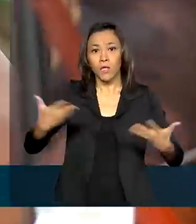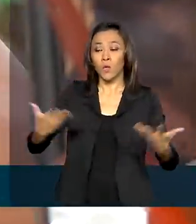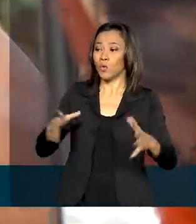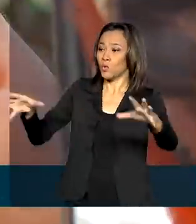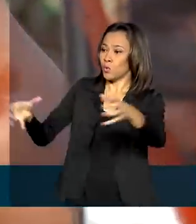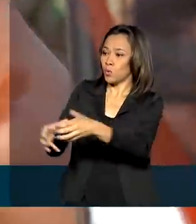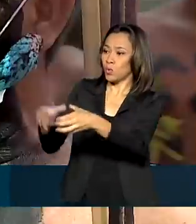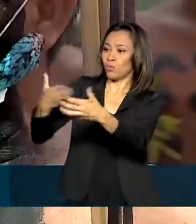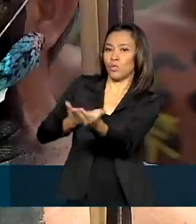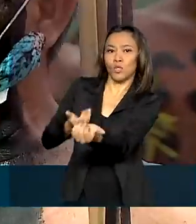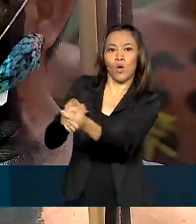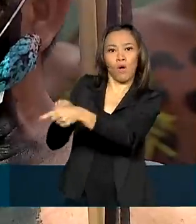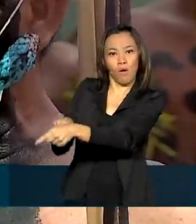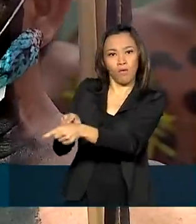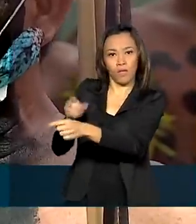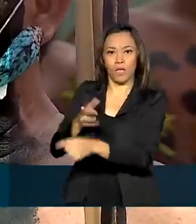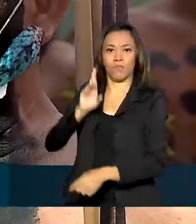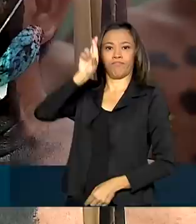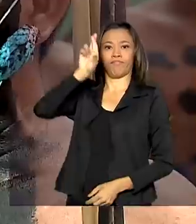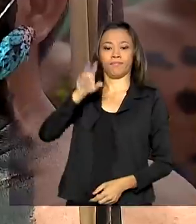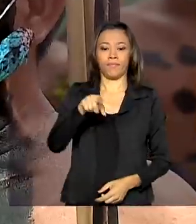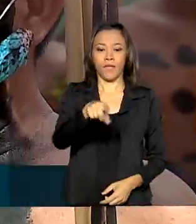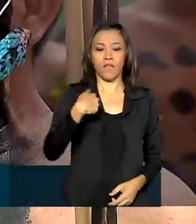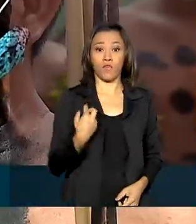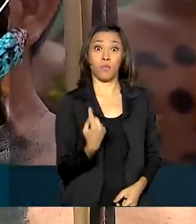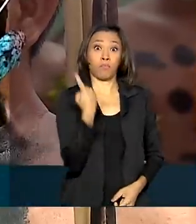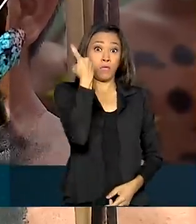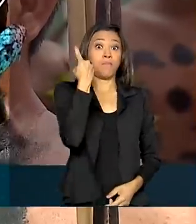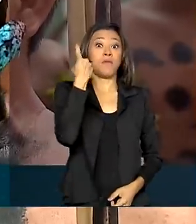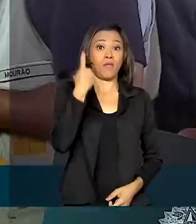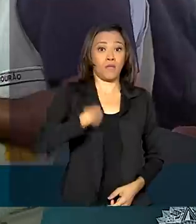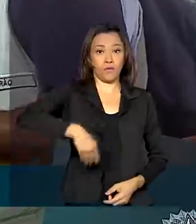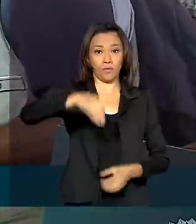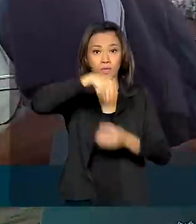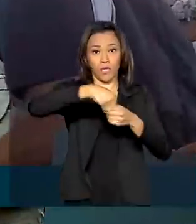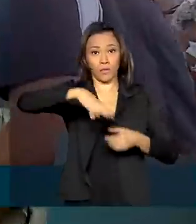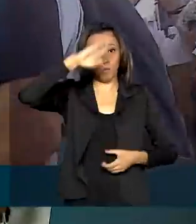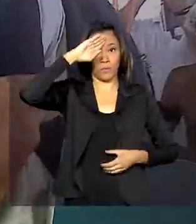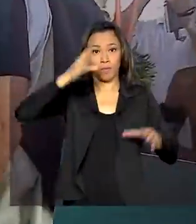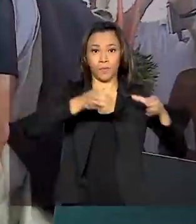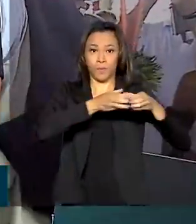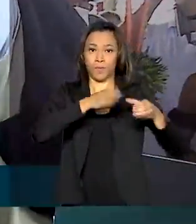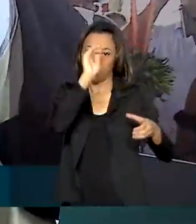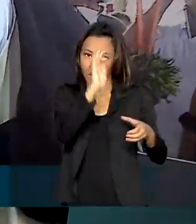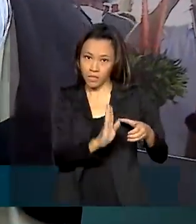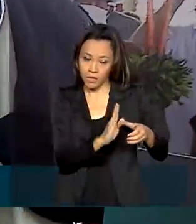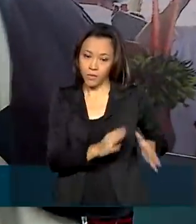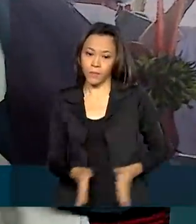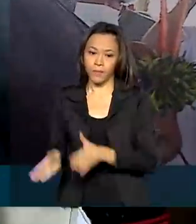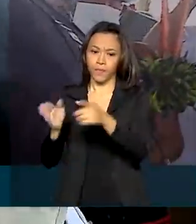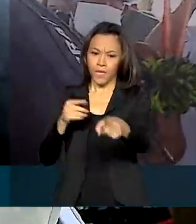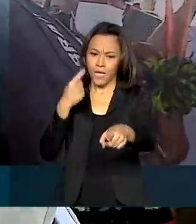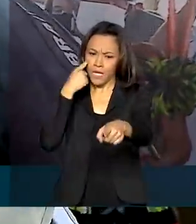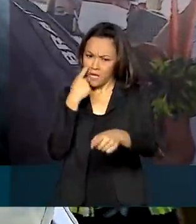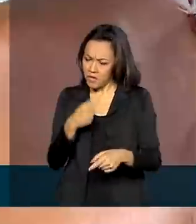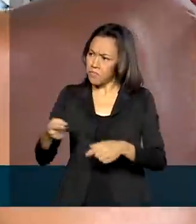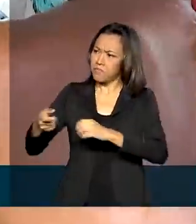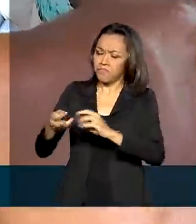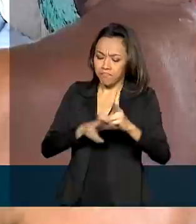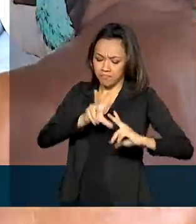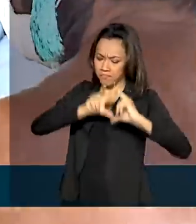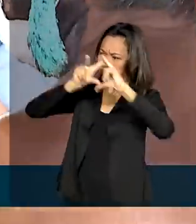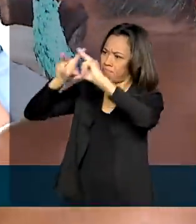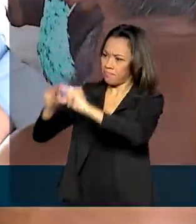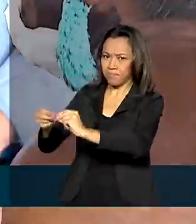jovens Yanomamis. Eu fui um dos primeiros Yanomamis militar do Exército Brasileiro. O Tuchal Agóes presenteou o vice-presidente